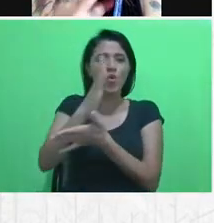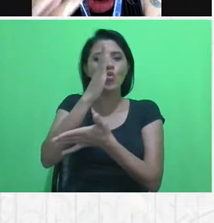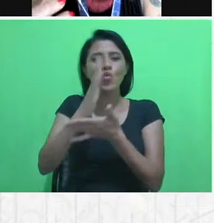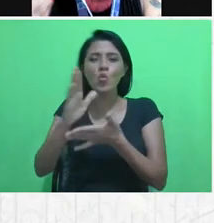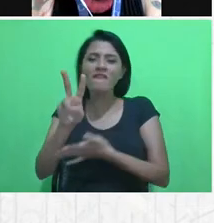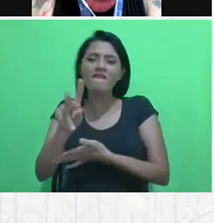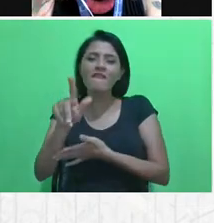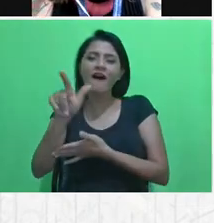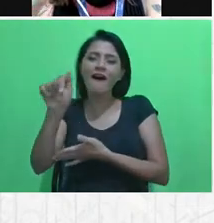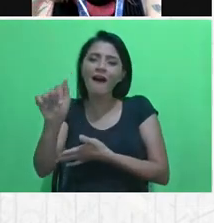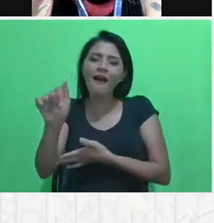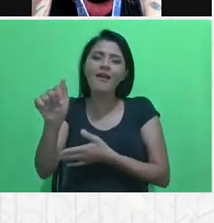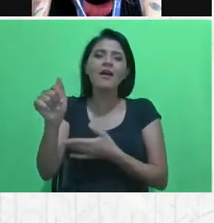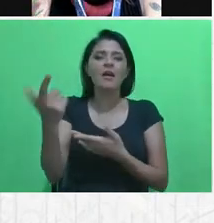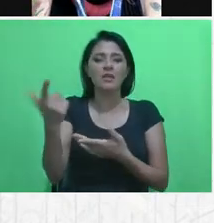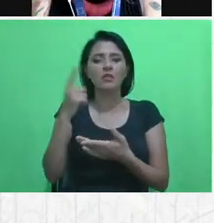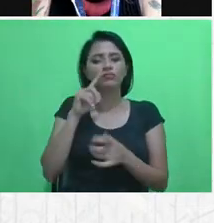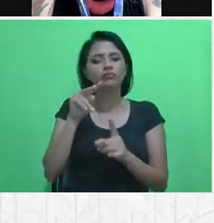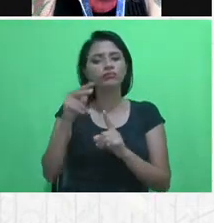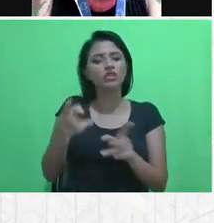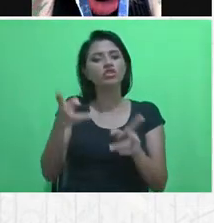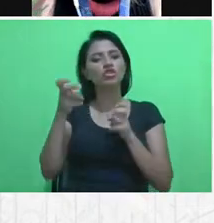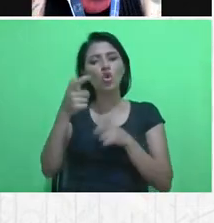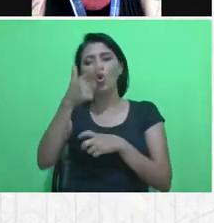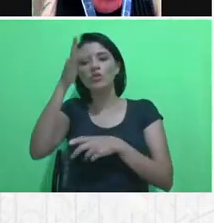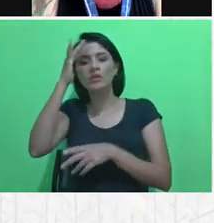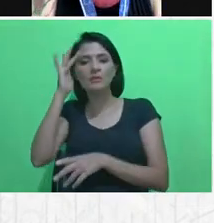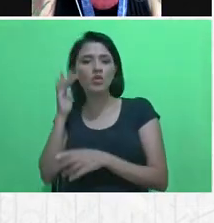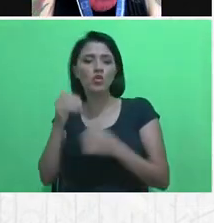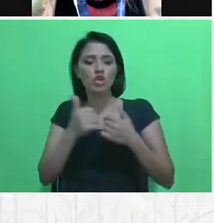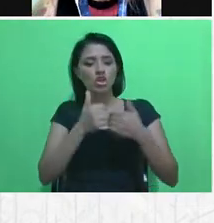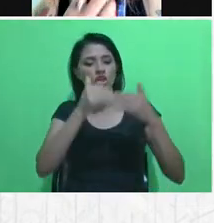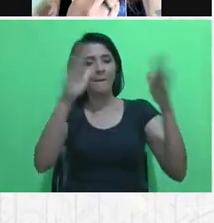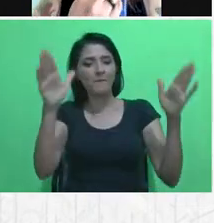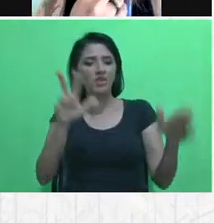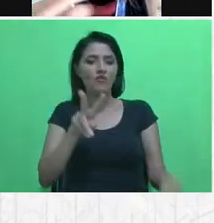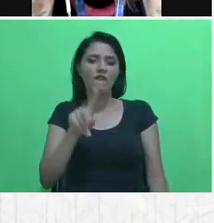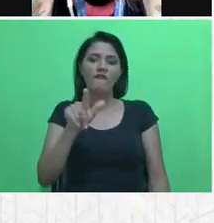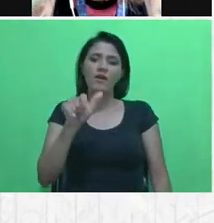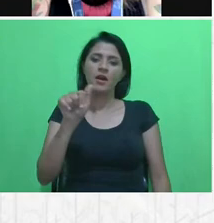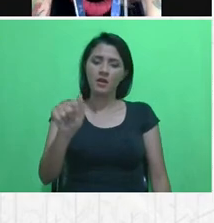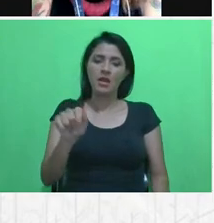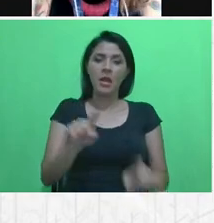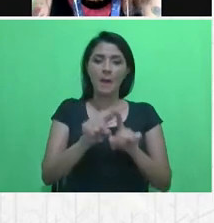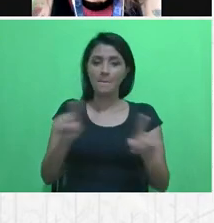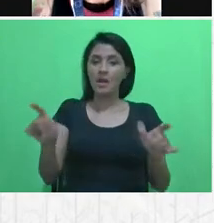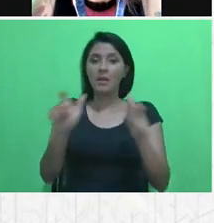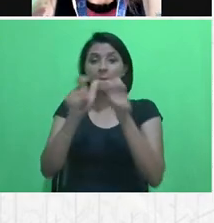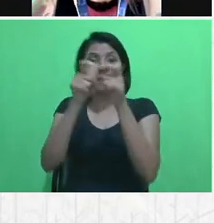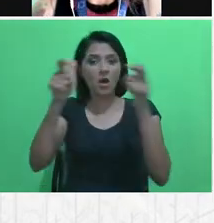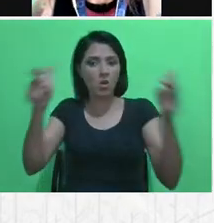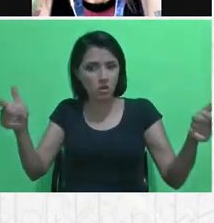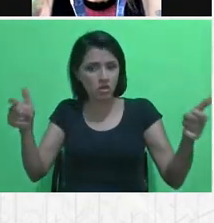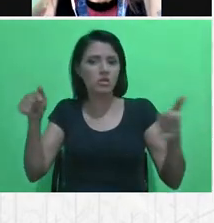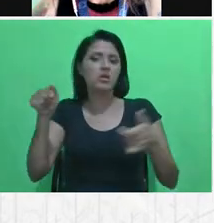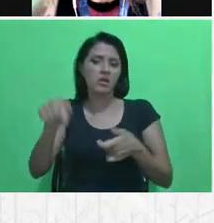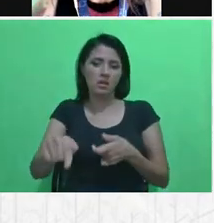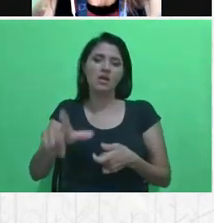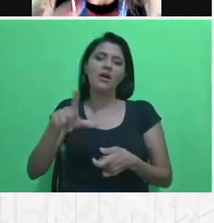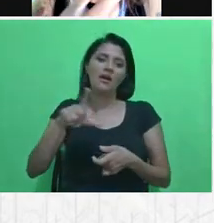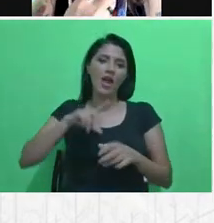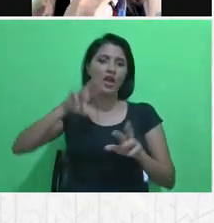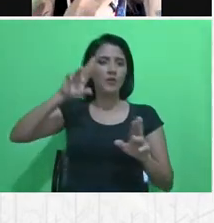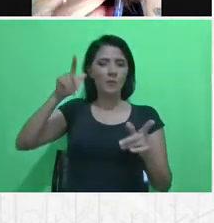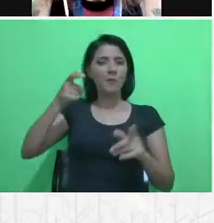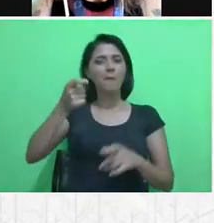nessa perspectiva também de trazer outros atores, a gente abriu outras vagas. Mas, predominantemente, assim, uma diferença pouca,